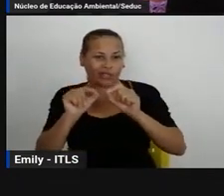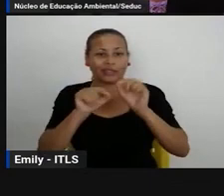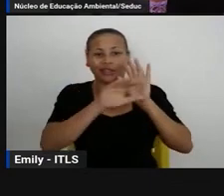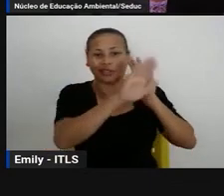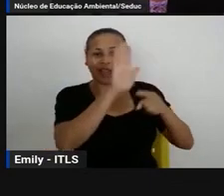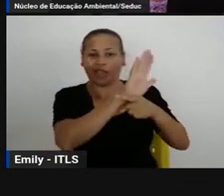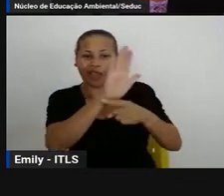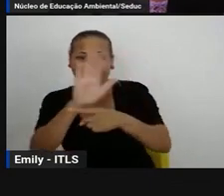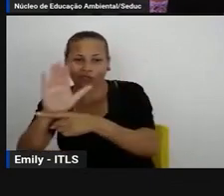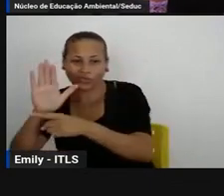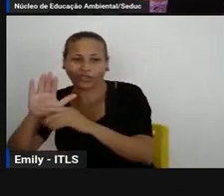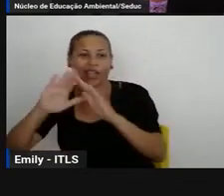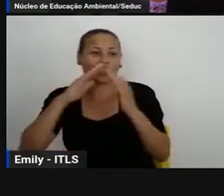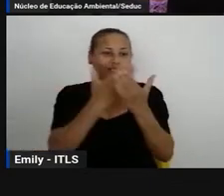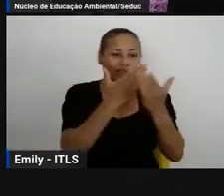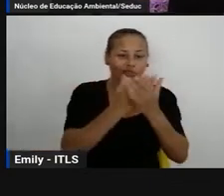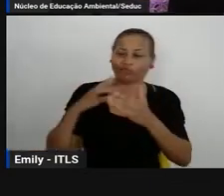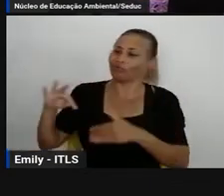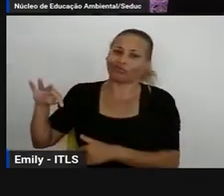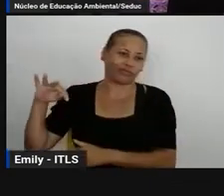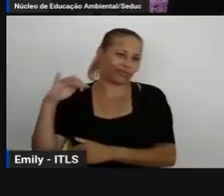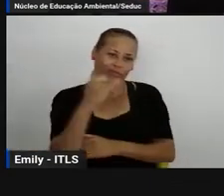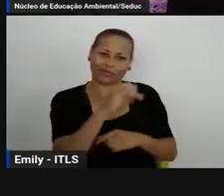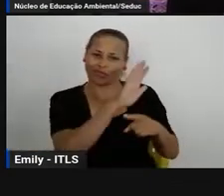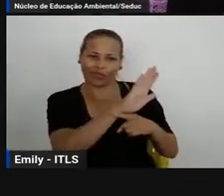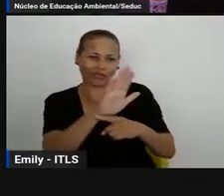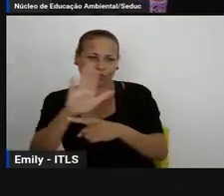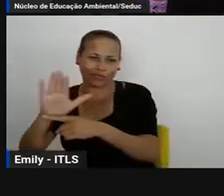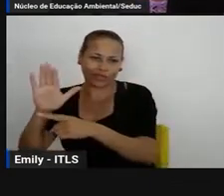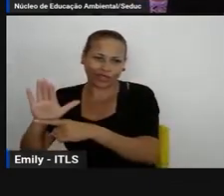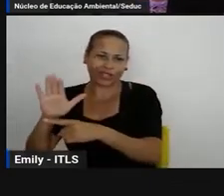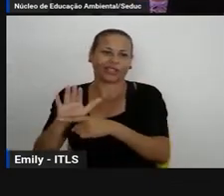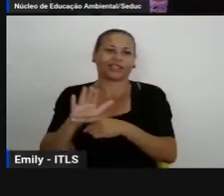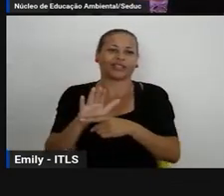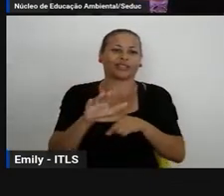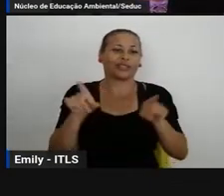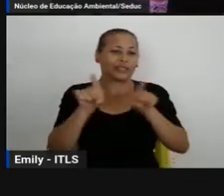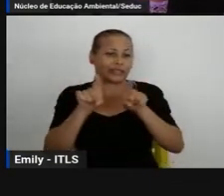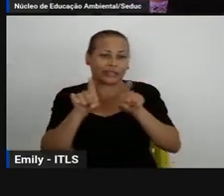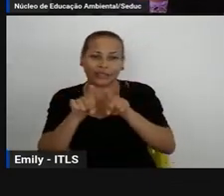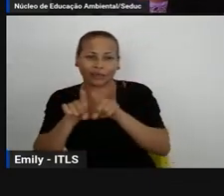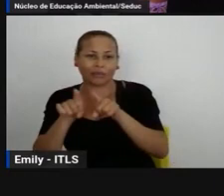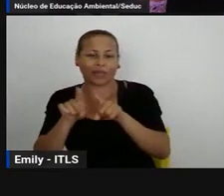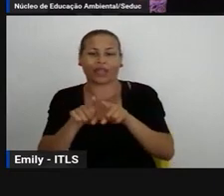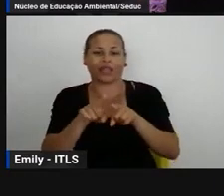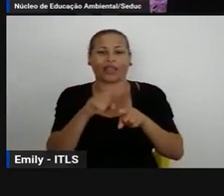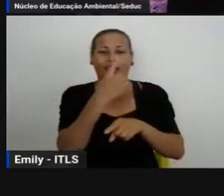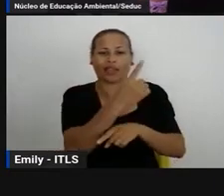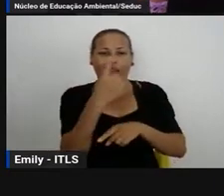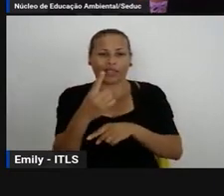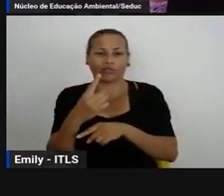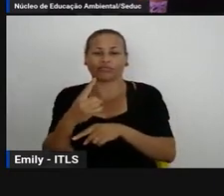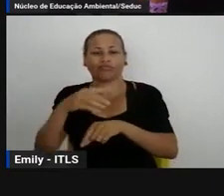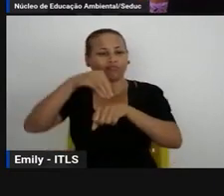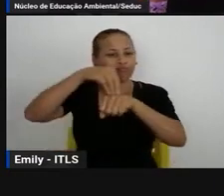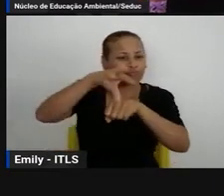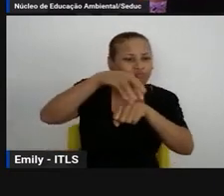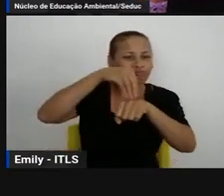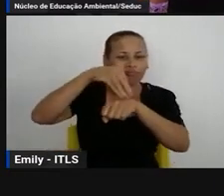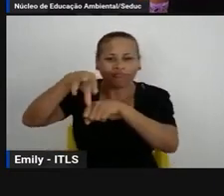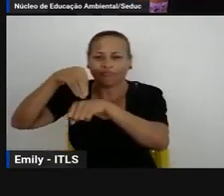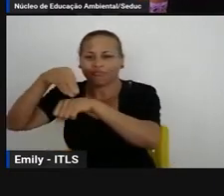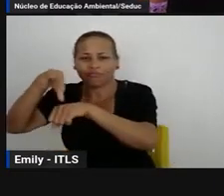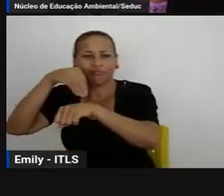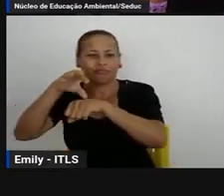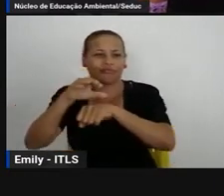a comunidade escolar de uma forma geral com os conteúdos curriculares de uma forma orientada que ocorresse de uma